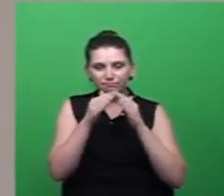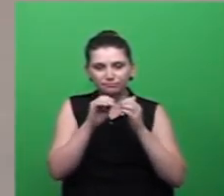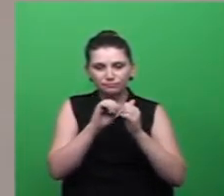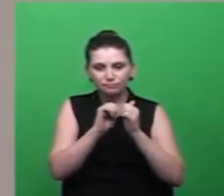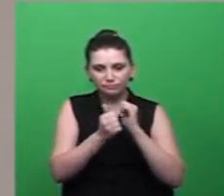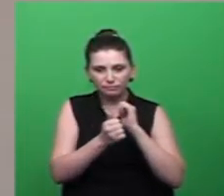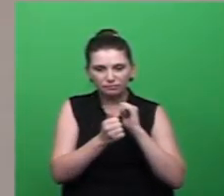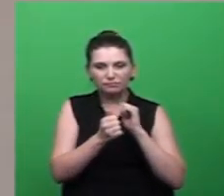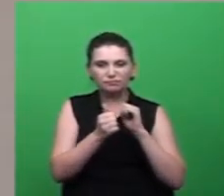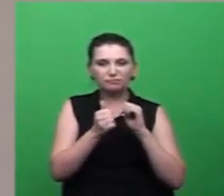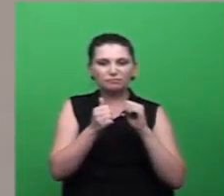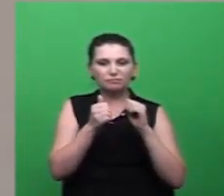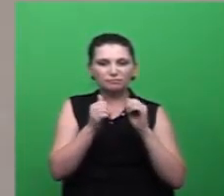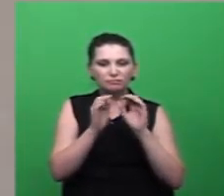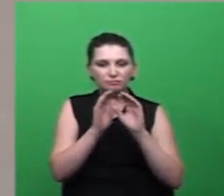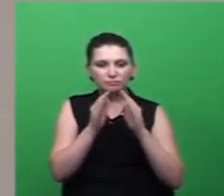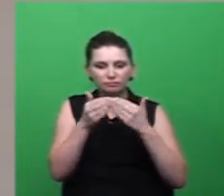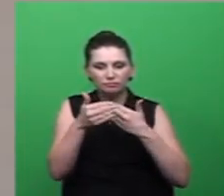rachaduras,